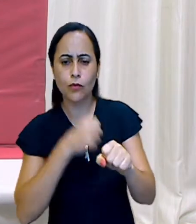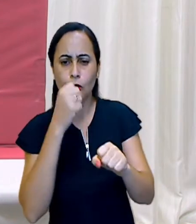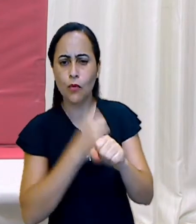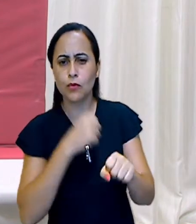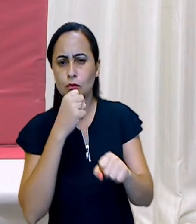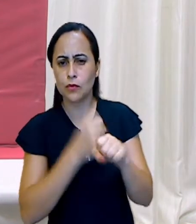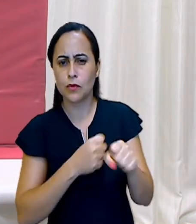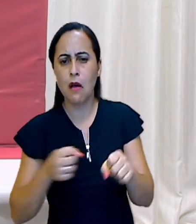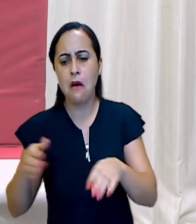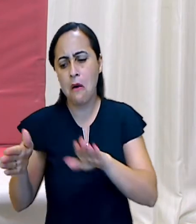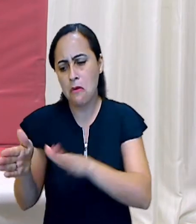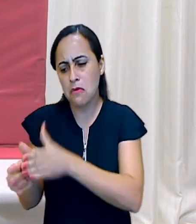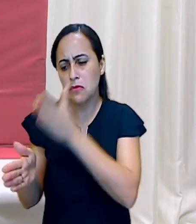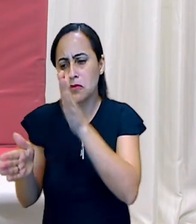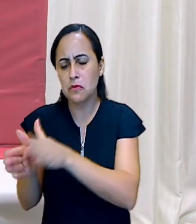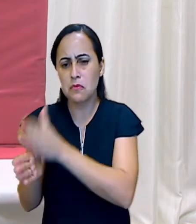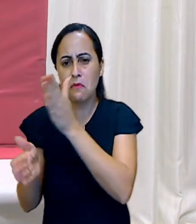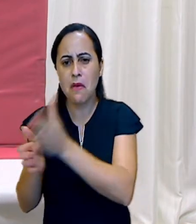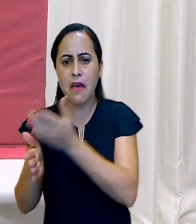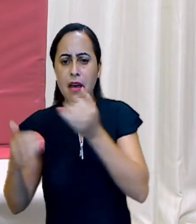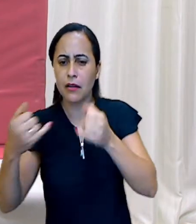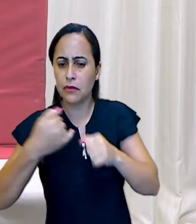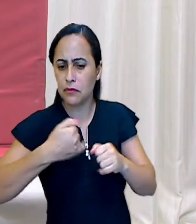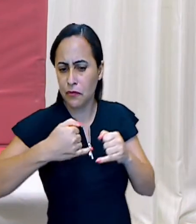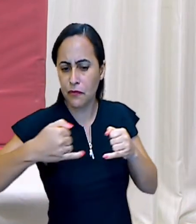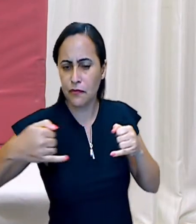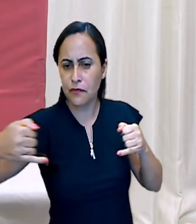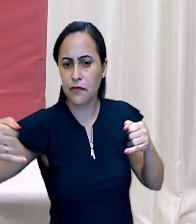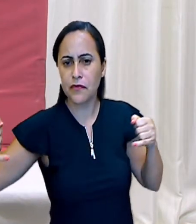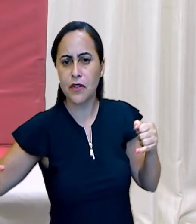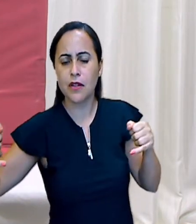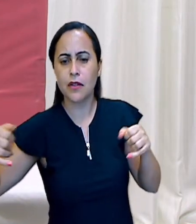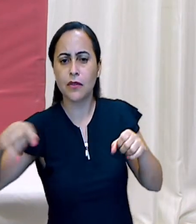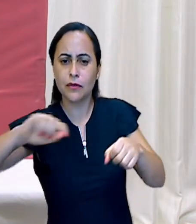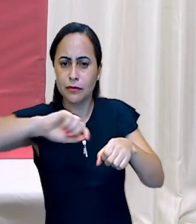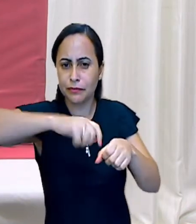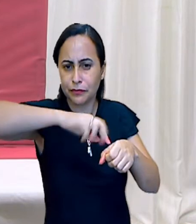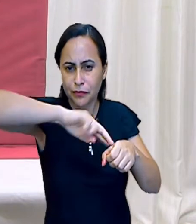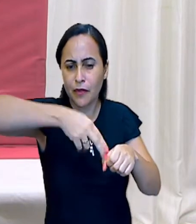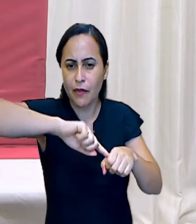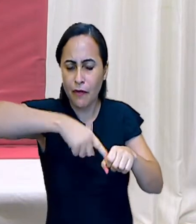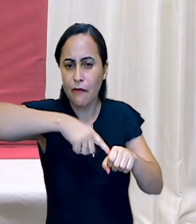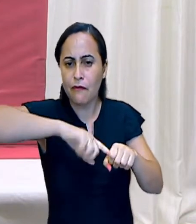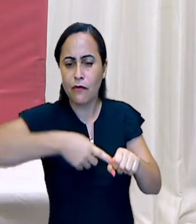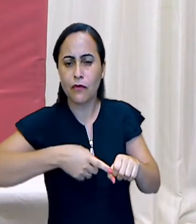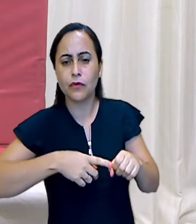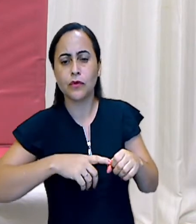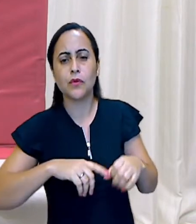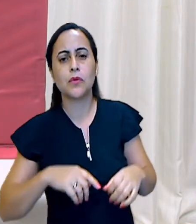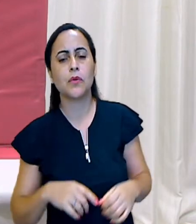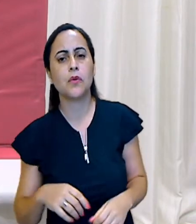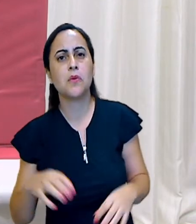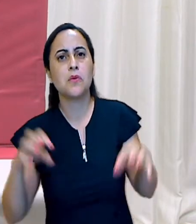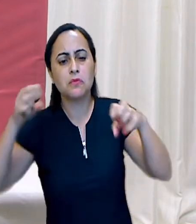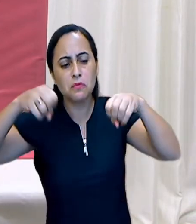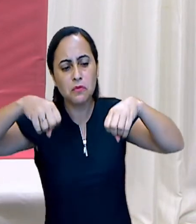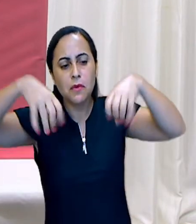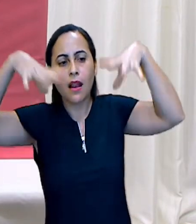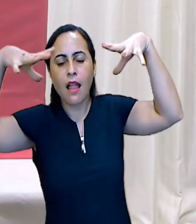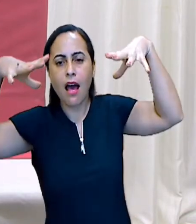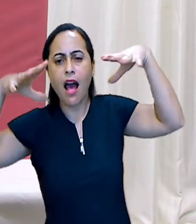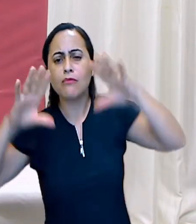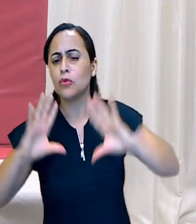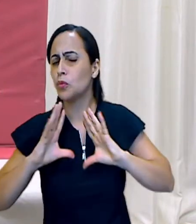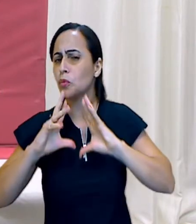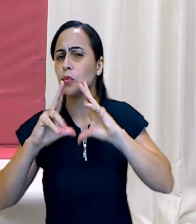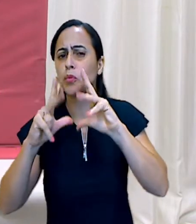fios, parafusos, lâmpadas. Lá tem de tudo. Também tem uma